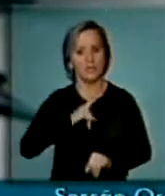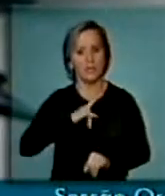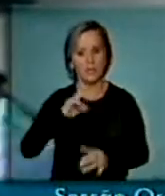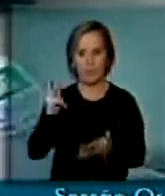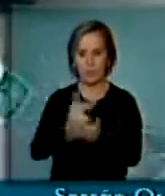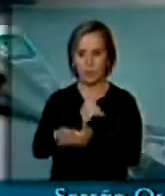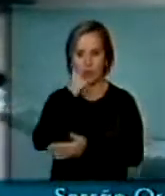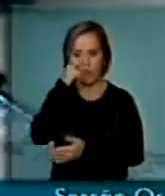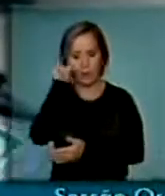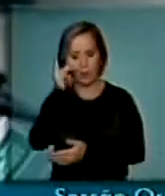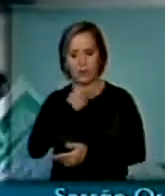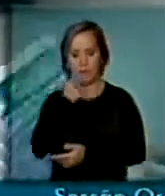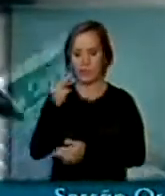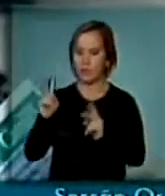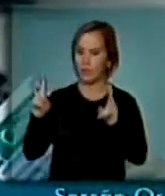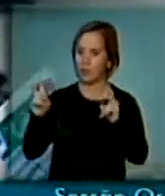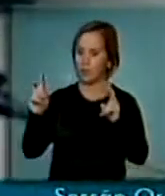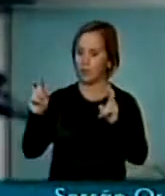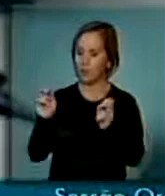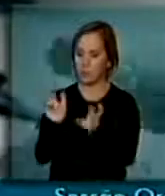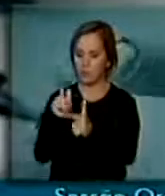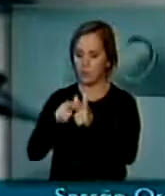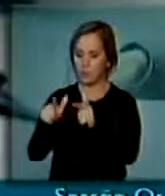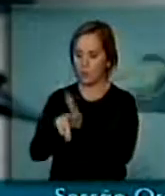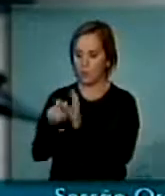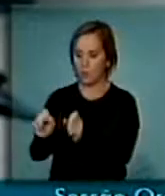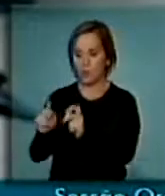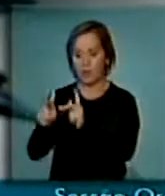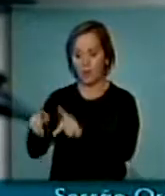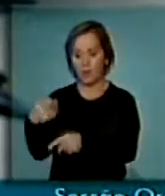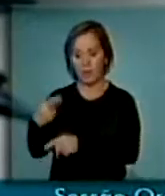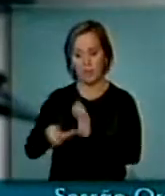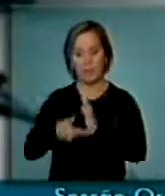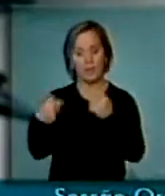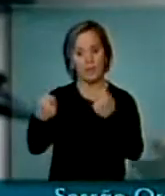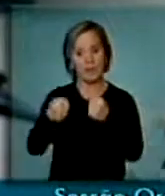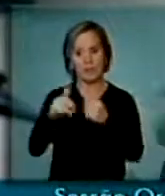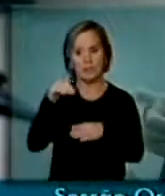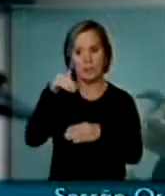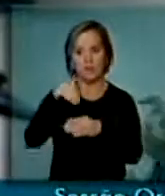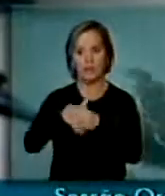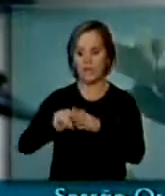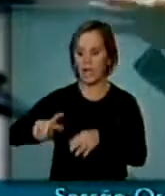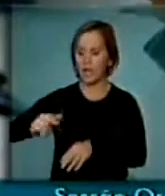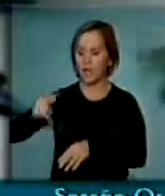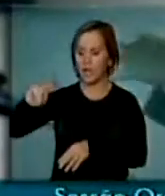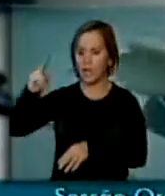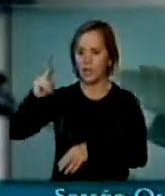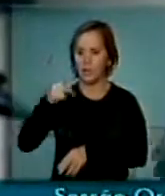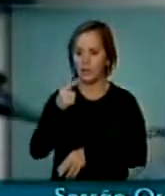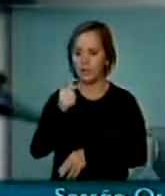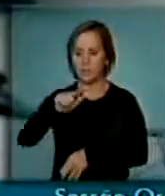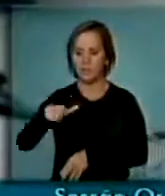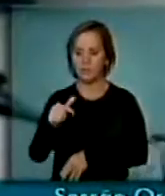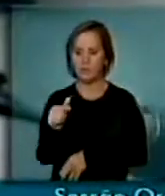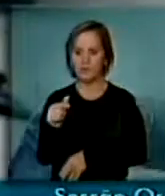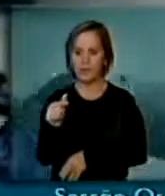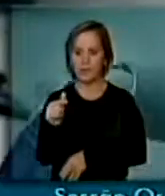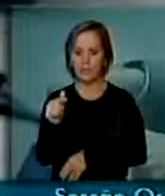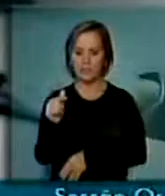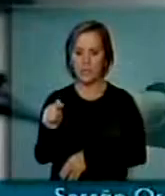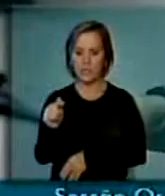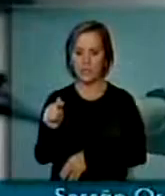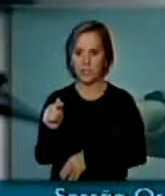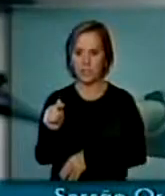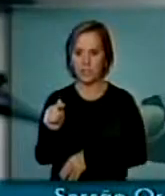ontem que falava em relação à questão dos aposentados e que esta Casa deve votar o reajuste de 7,7% e não 7%